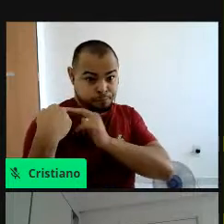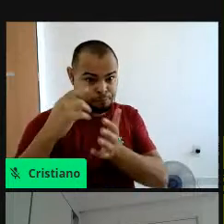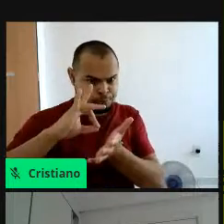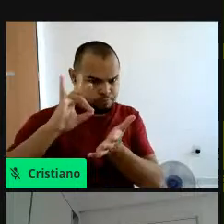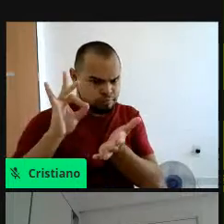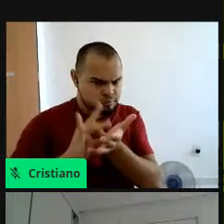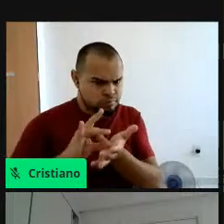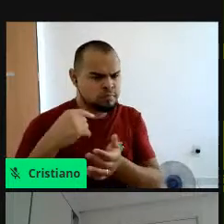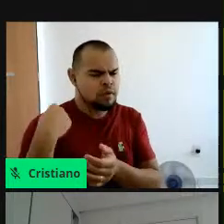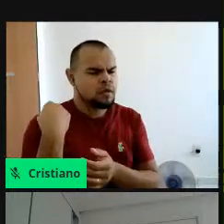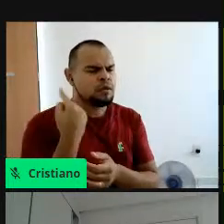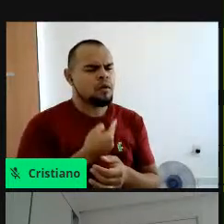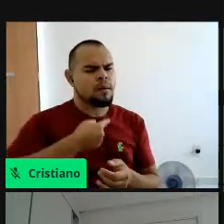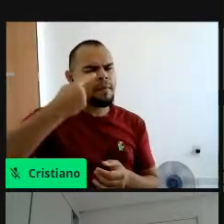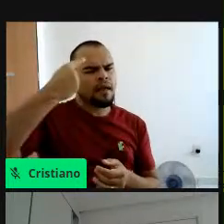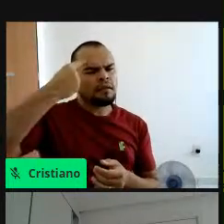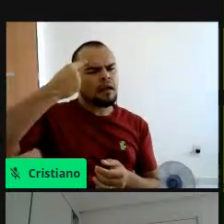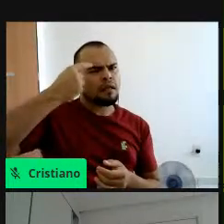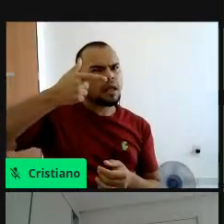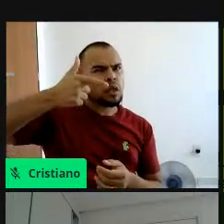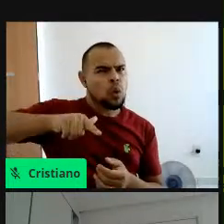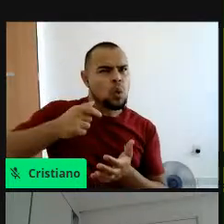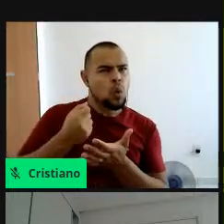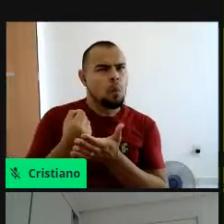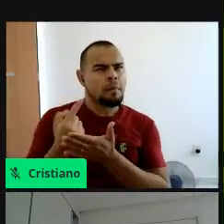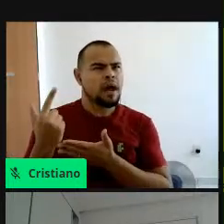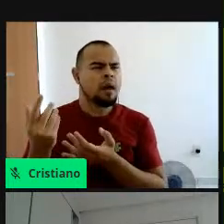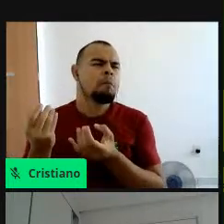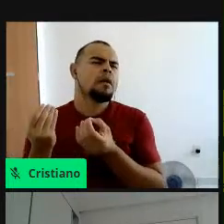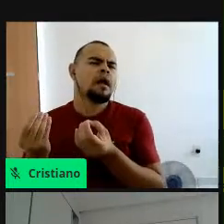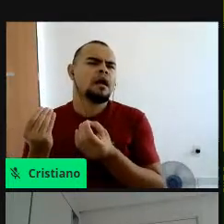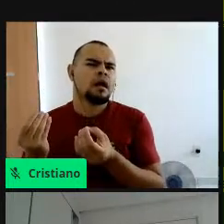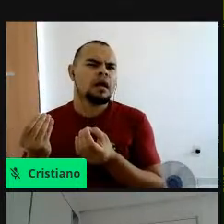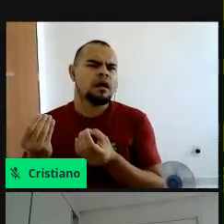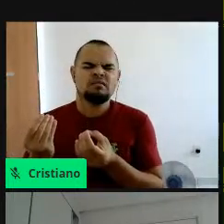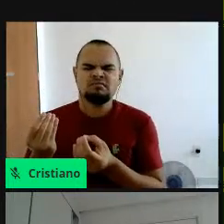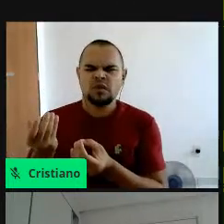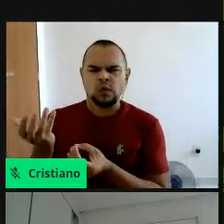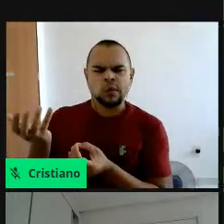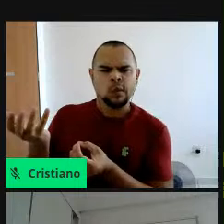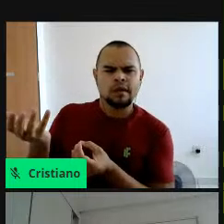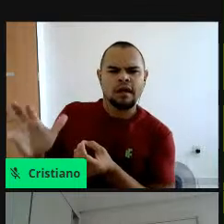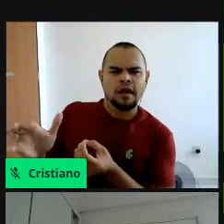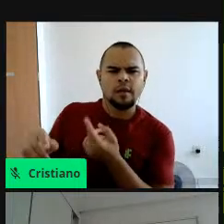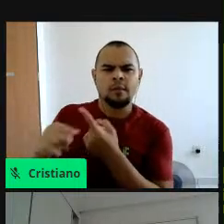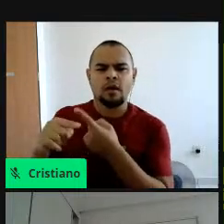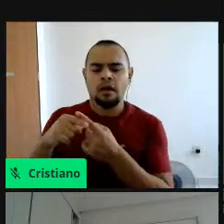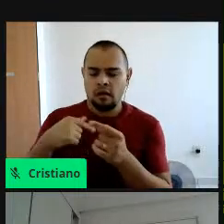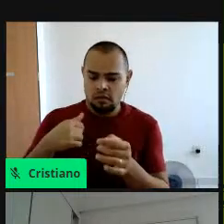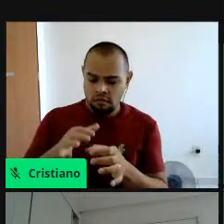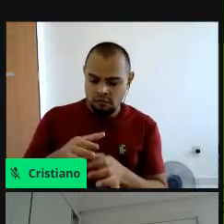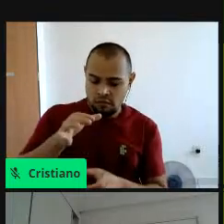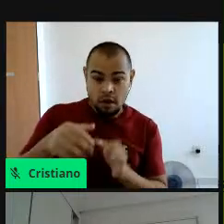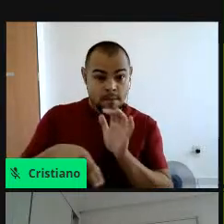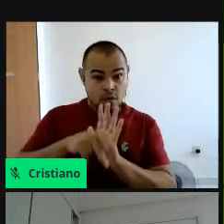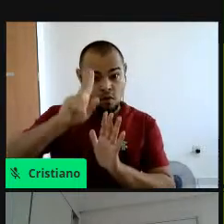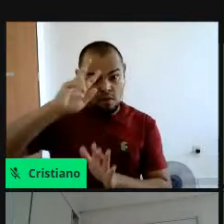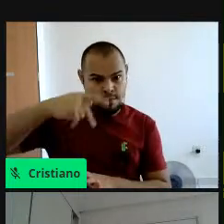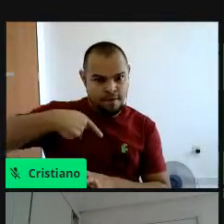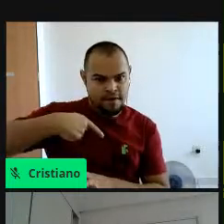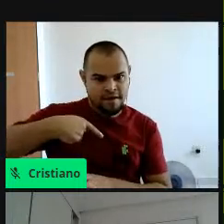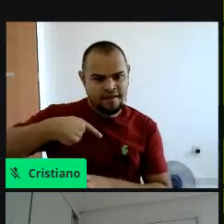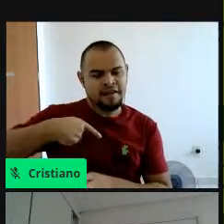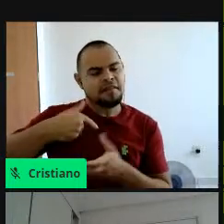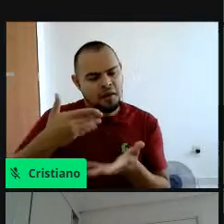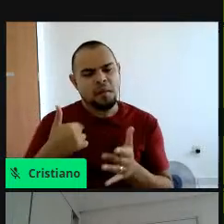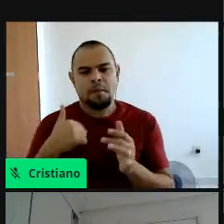a gente repensar esse consumo, a gente poder recusar ele, não, eu não quero, porque eu estou com minha garrafa, né, então, a gente pode